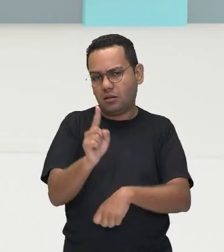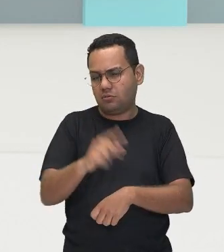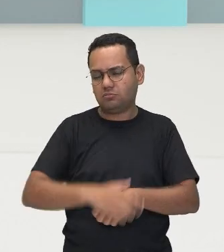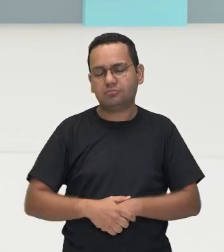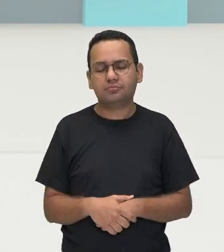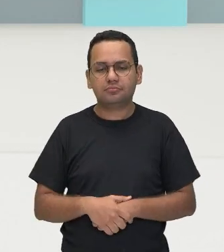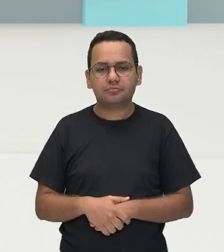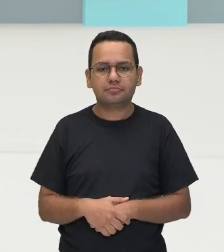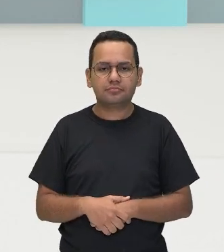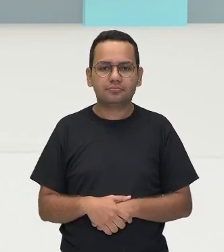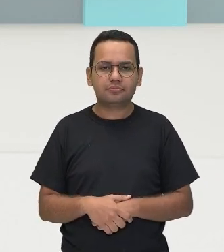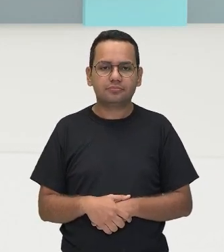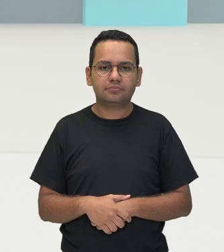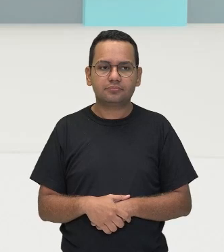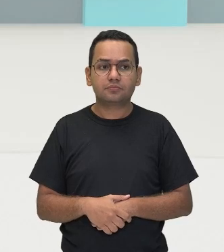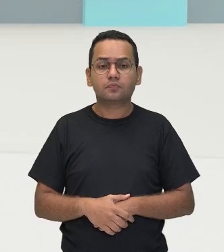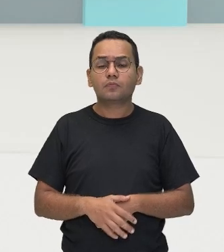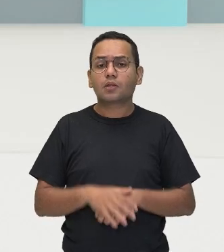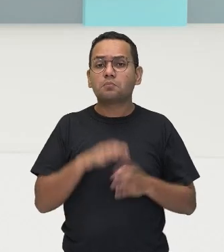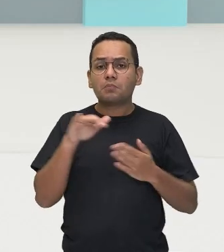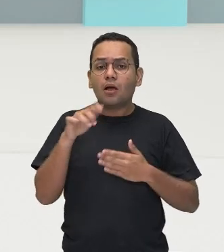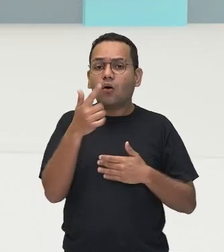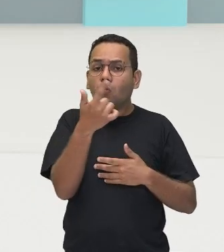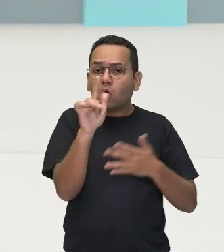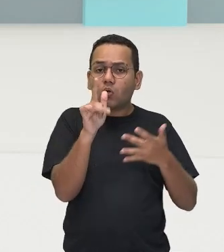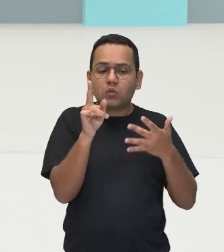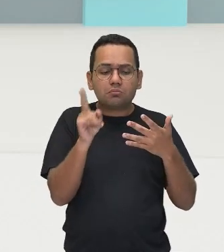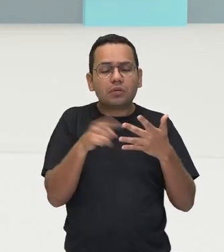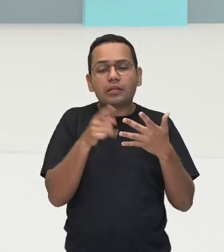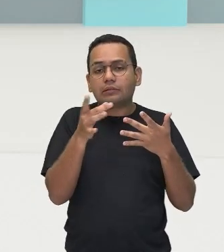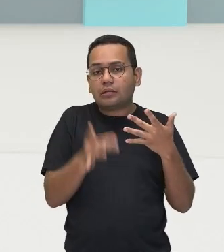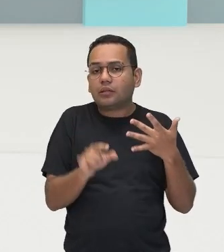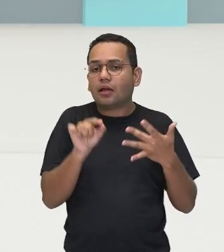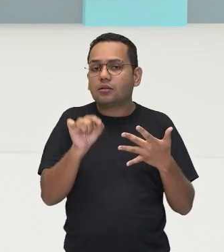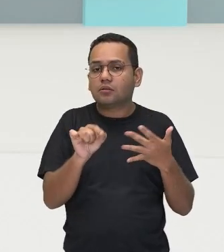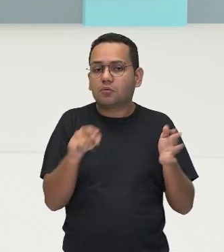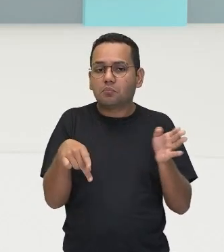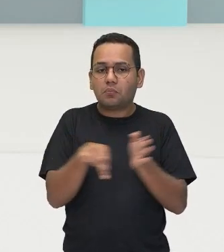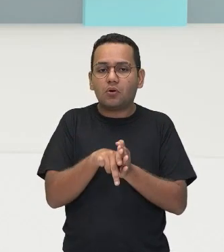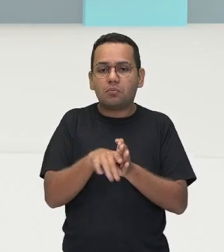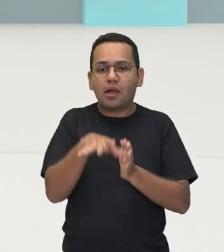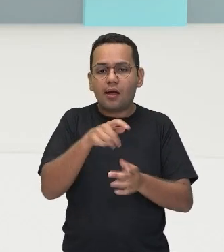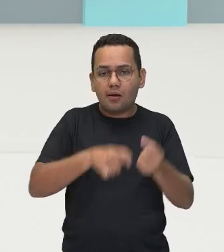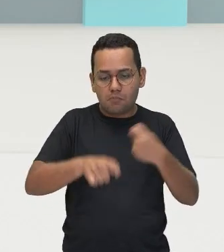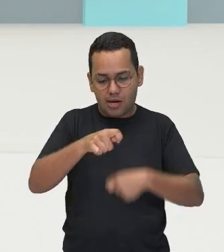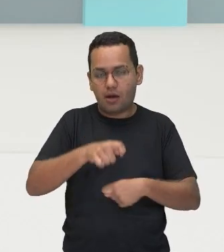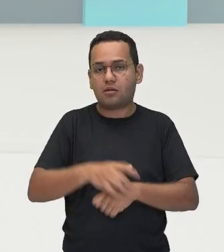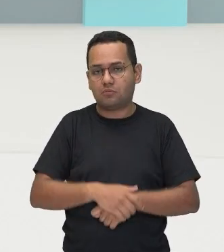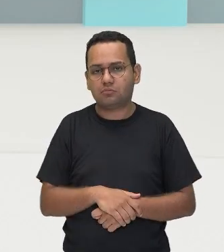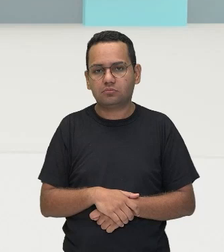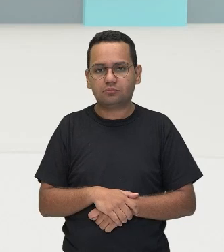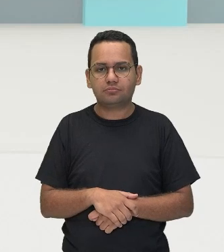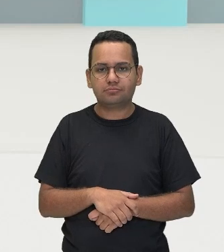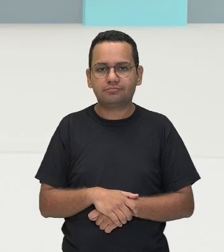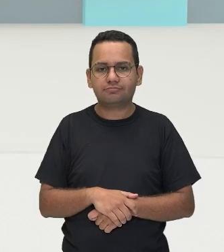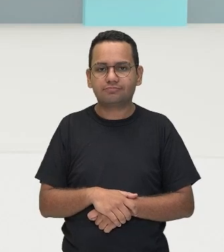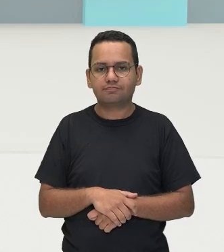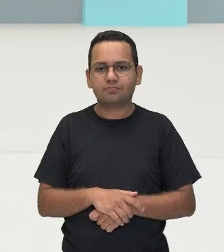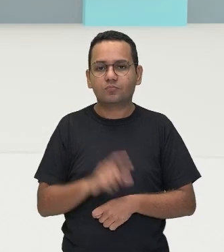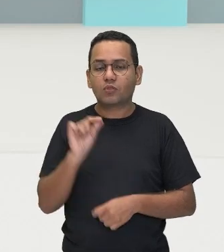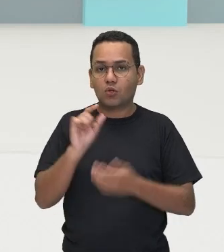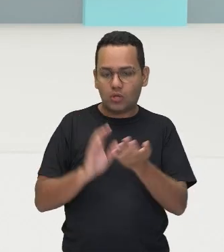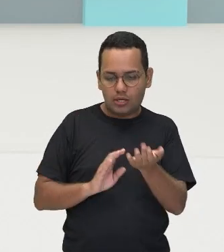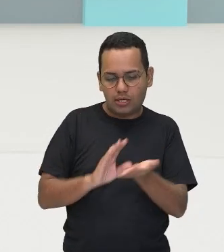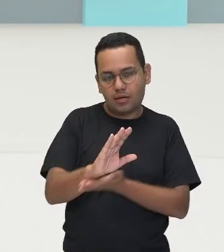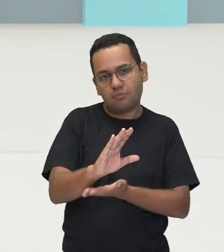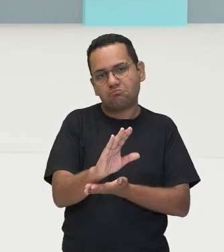fato que nós colocamos na nossa aula está aí, em relação ao mercado. O gasto aí, ou o lucro da